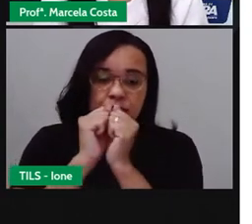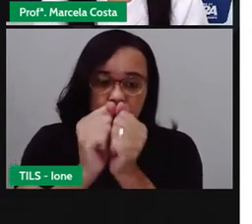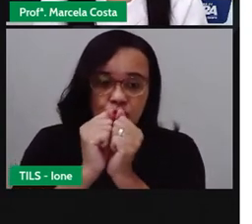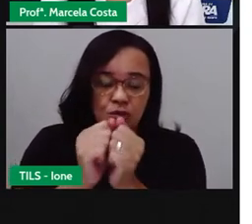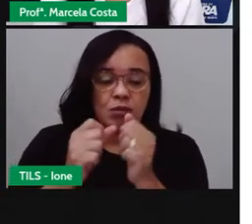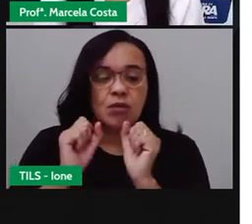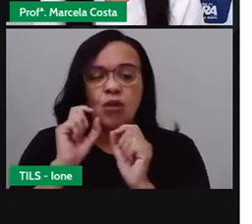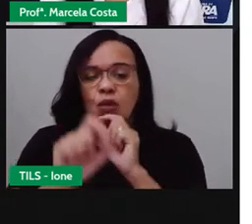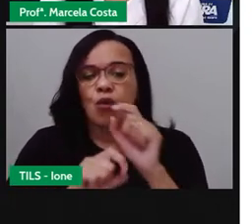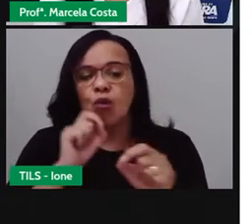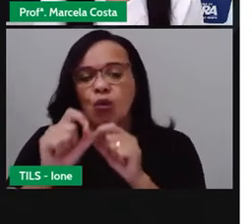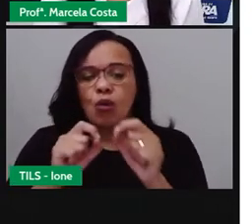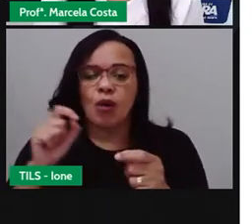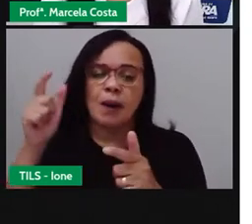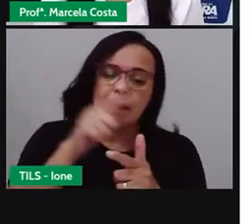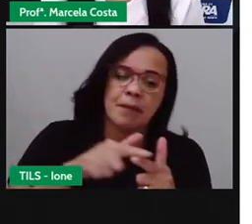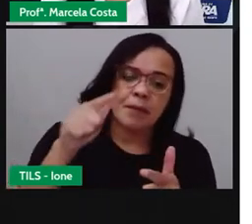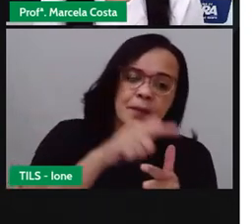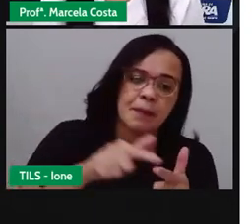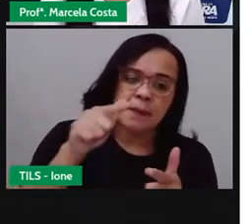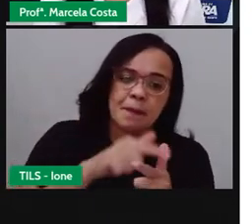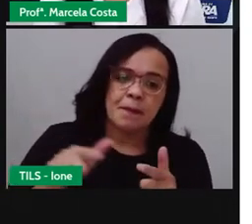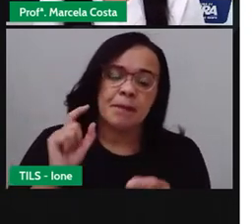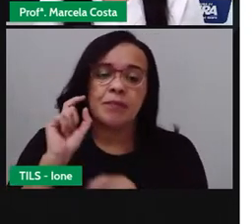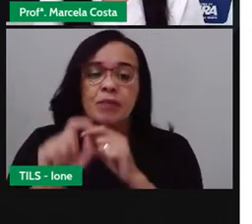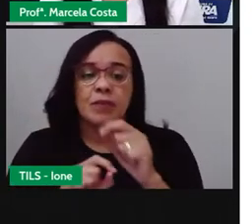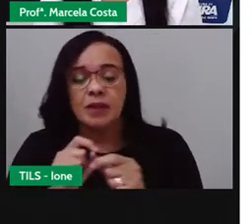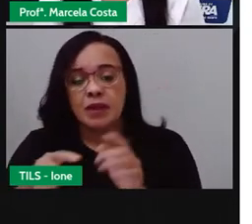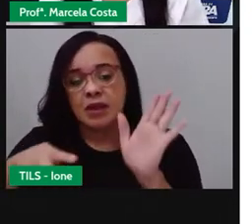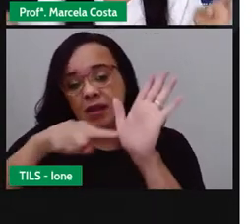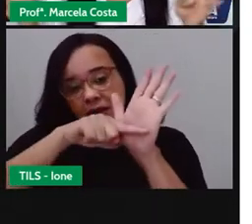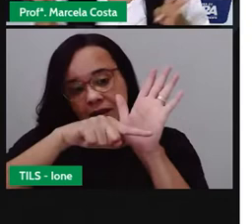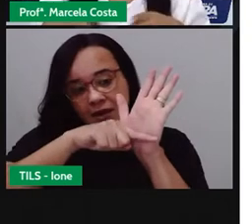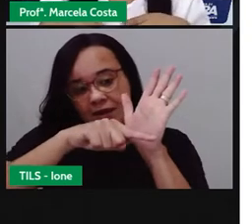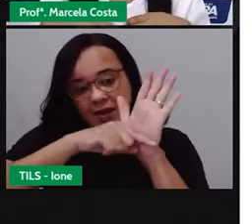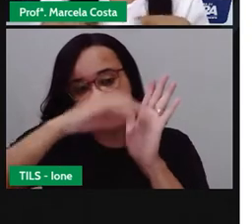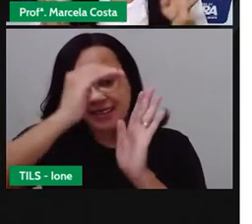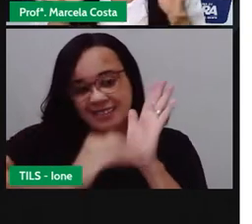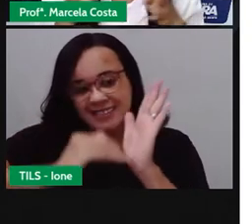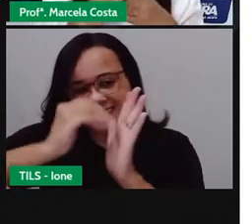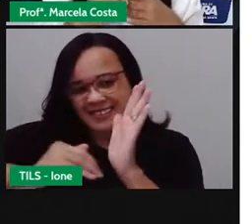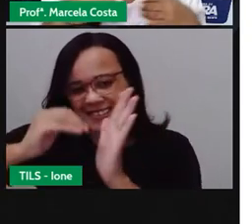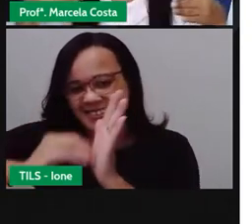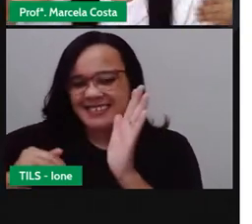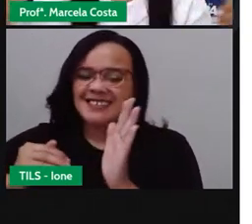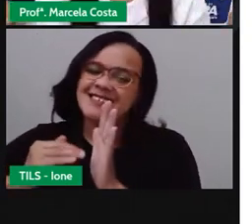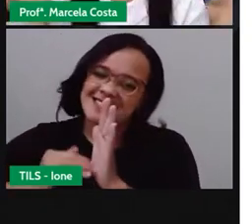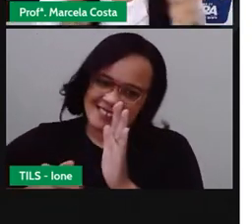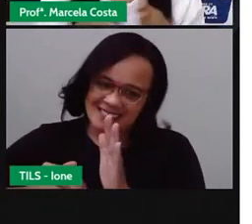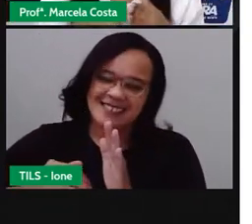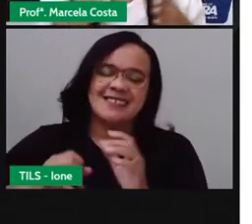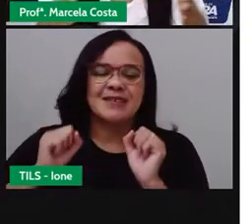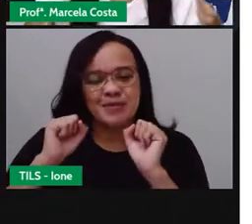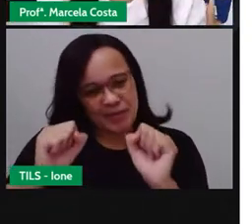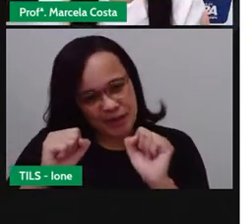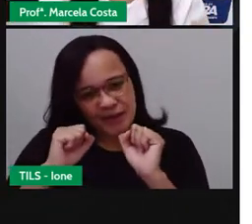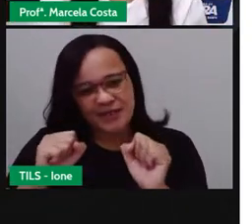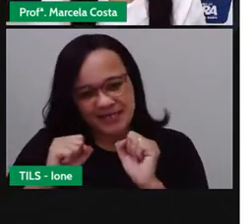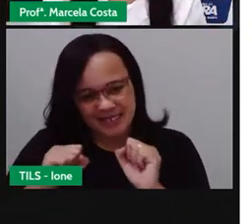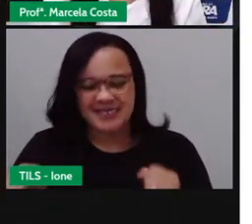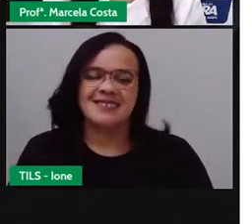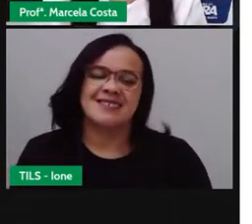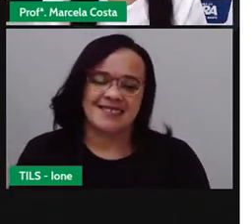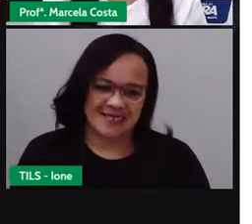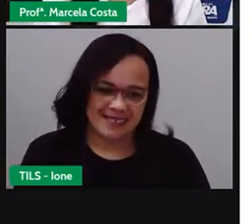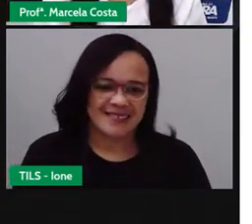resolver problemas que são de subtração, que está relacionado a tirar, a diminuir,